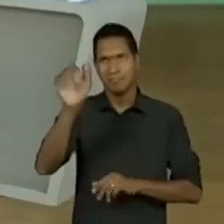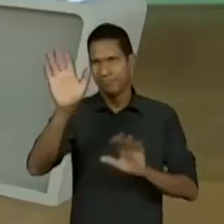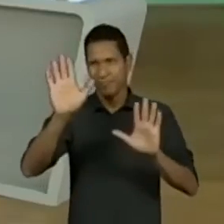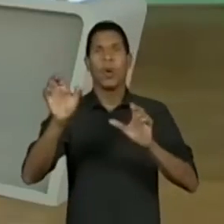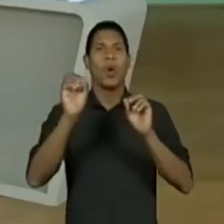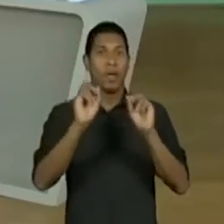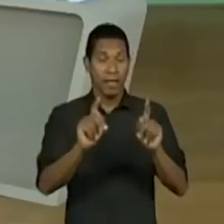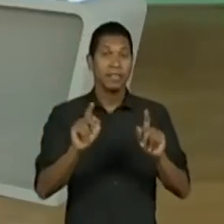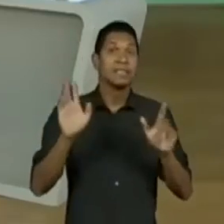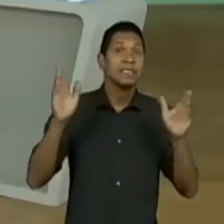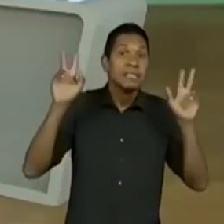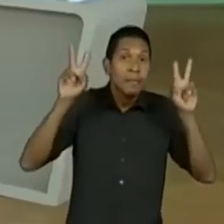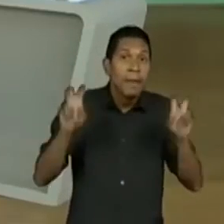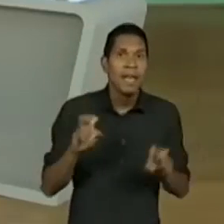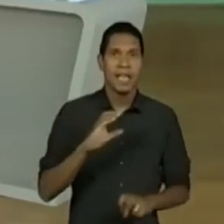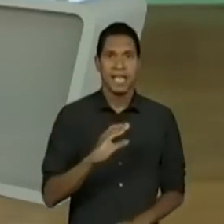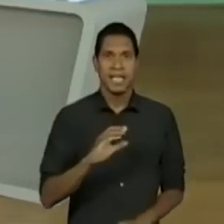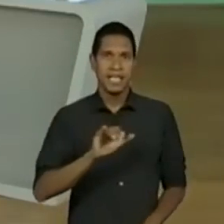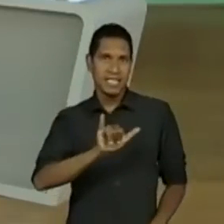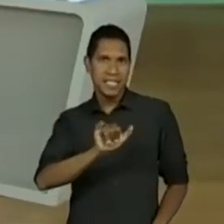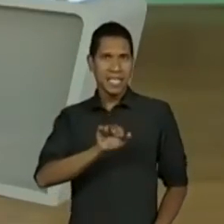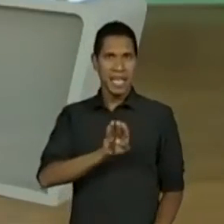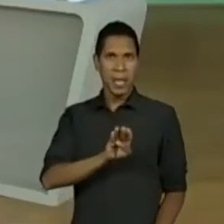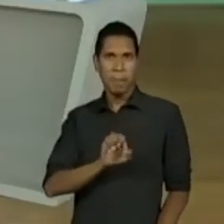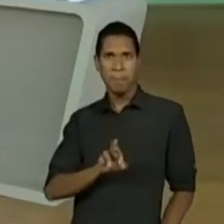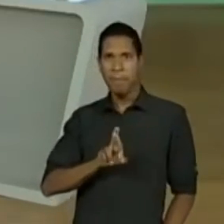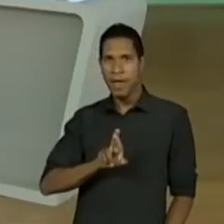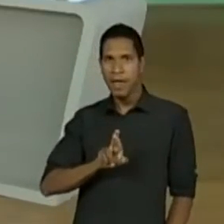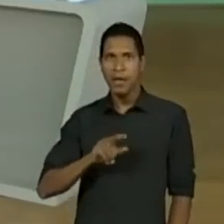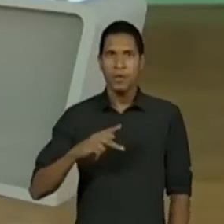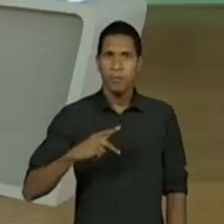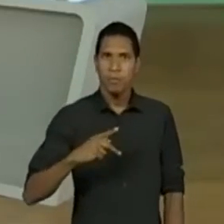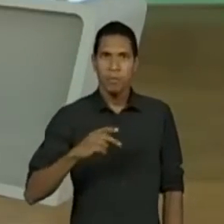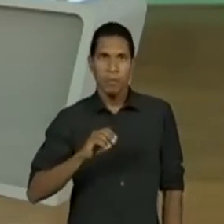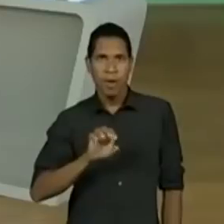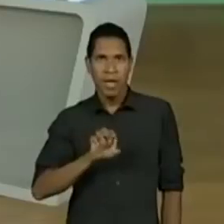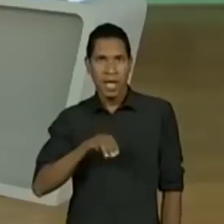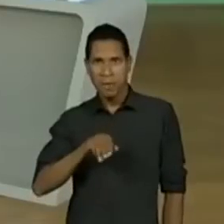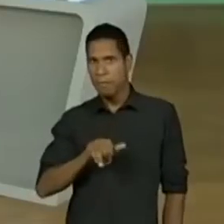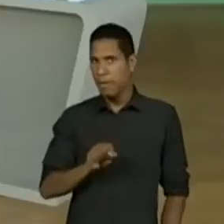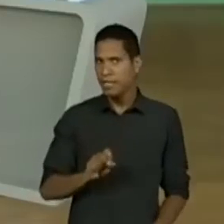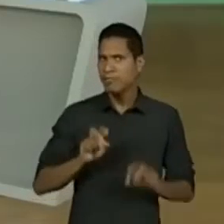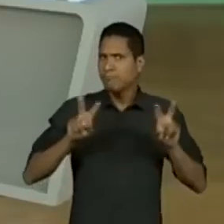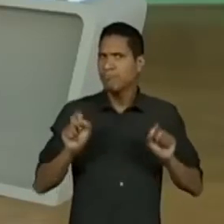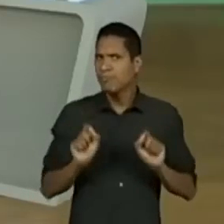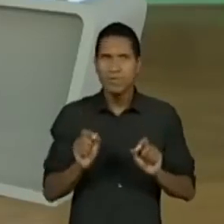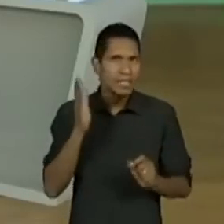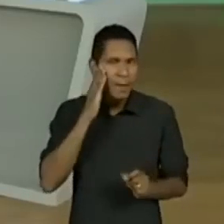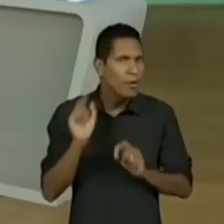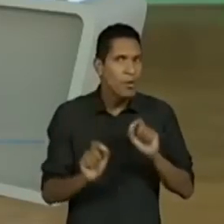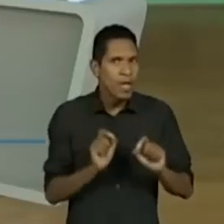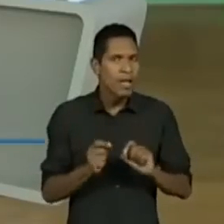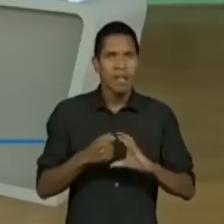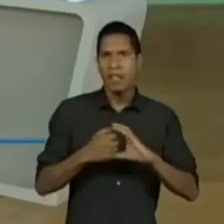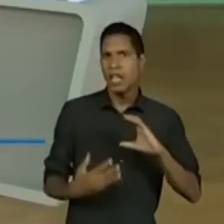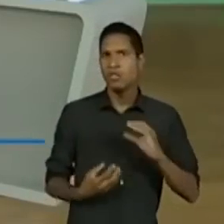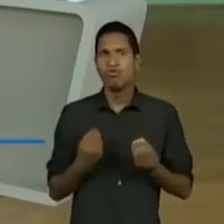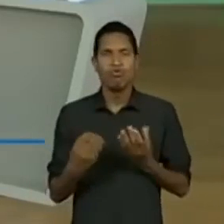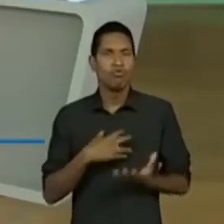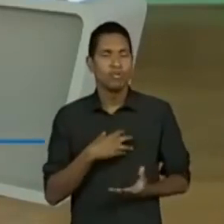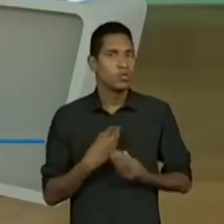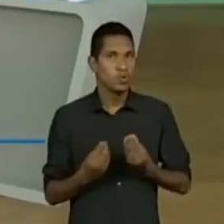de cyberpoemas agora. E aí, gente? Pensar em características, pensar em... Ó, o